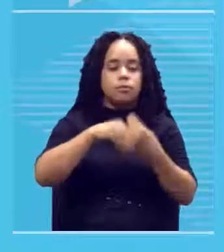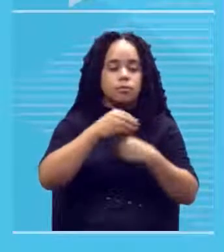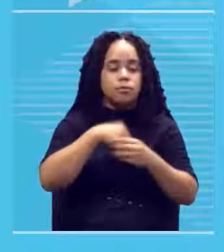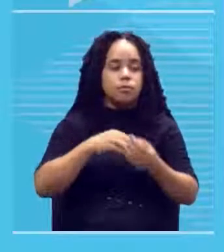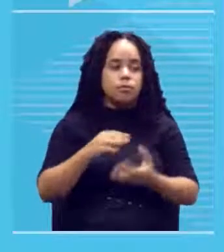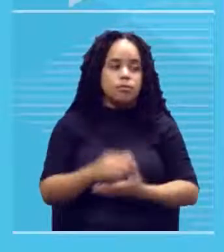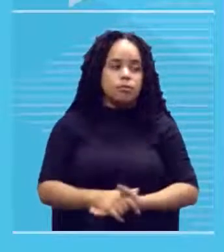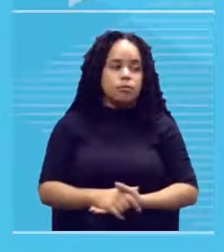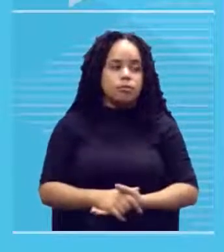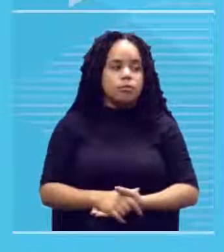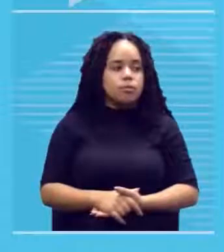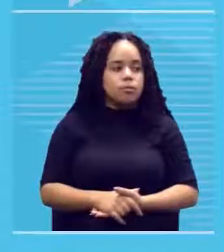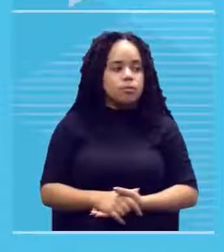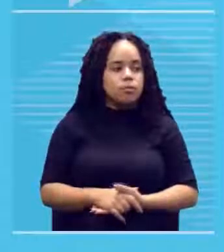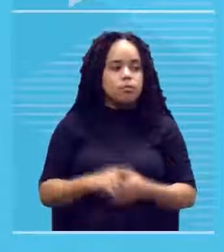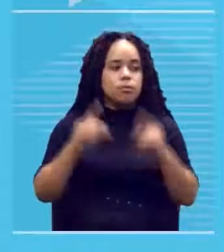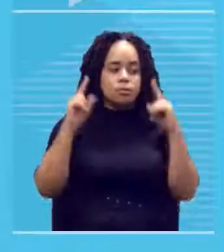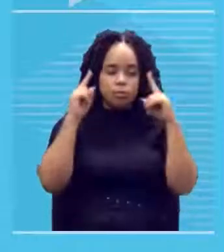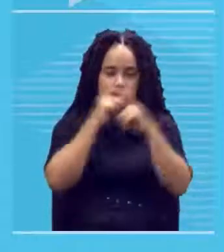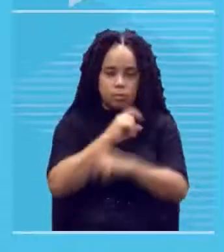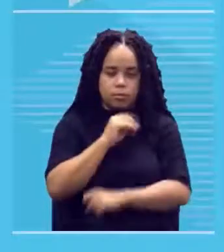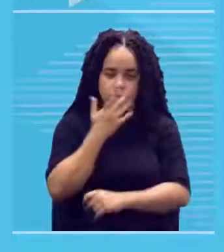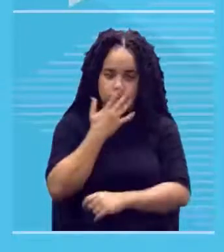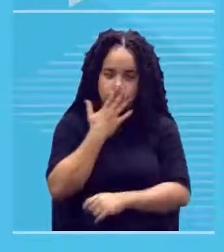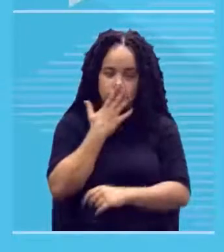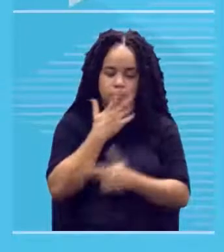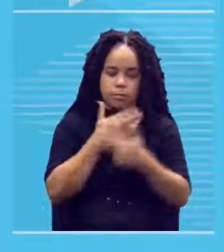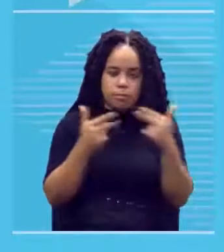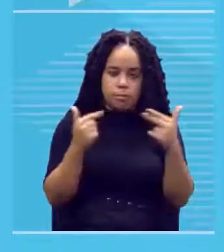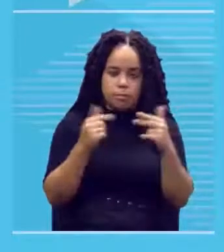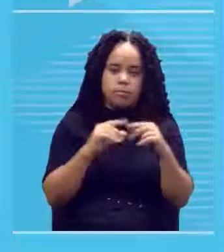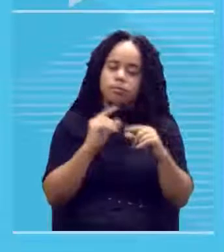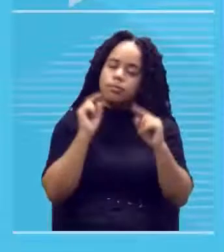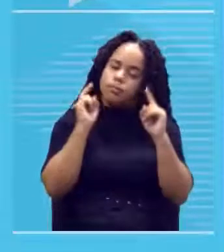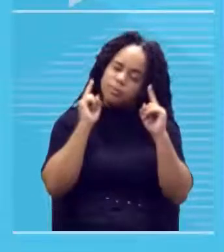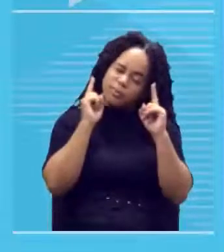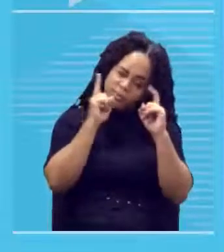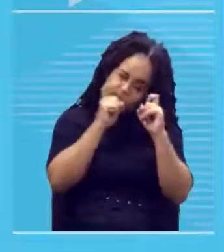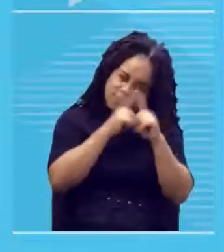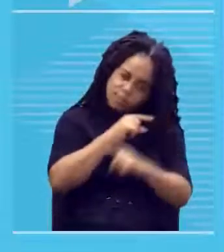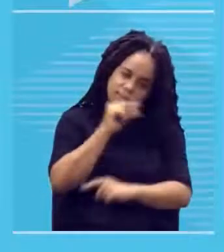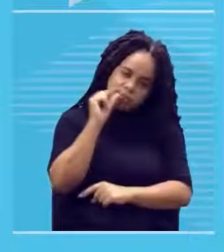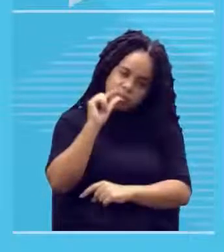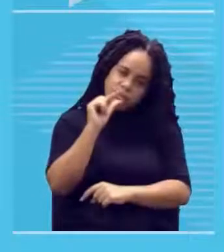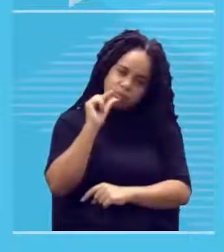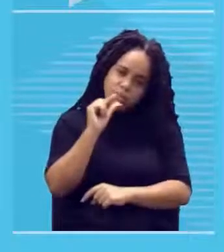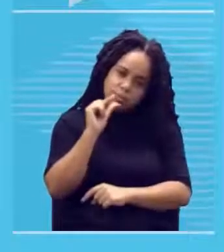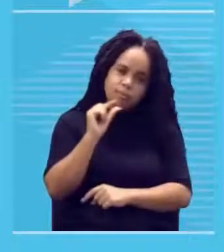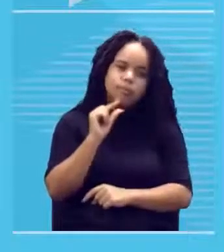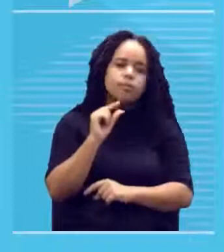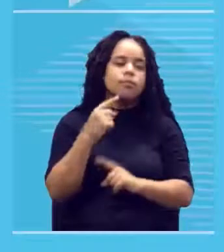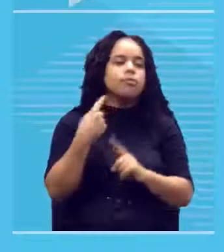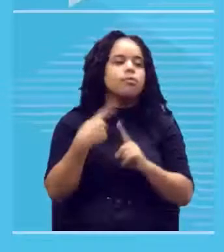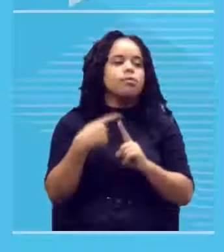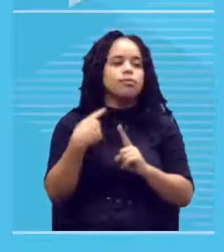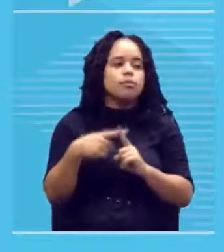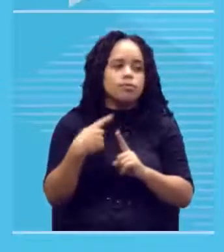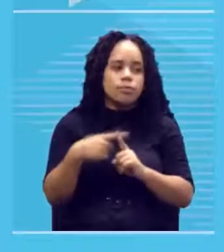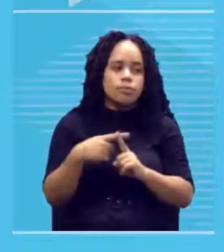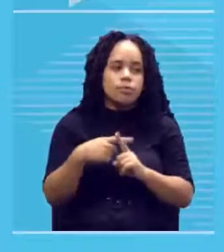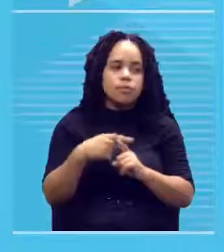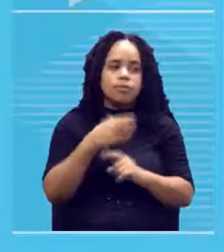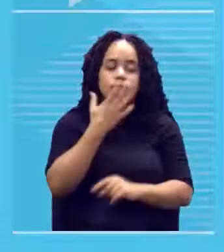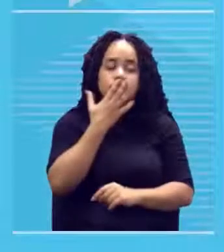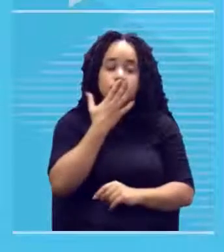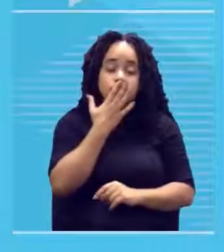é difícil pintar com aquarela é um tanto complicado porque a tonalidade